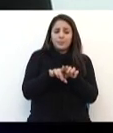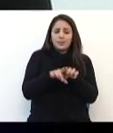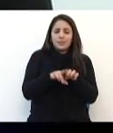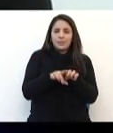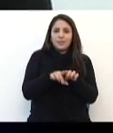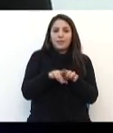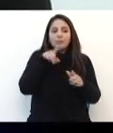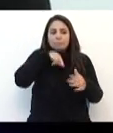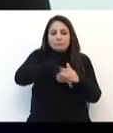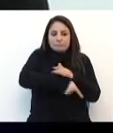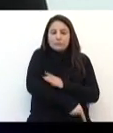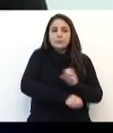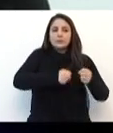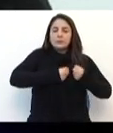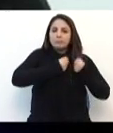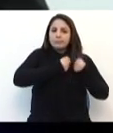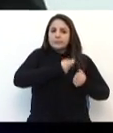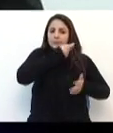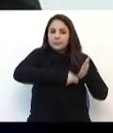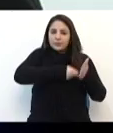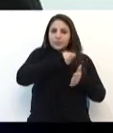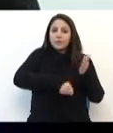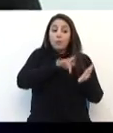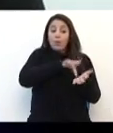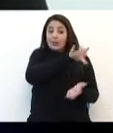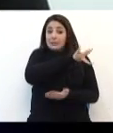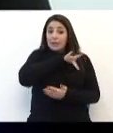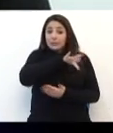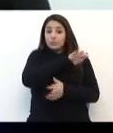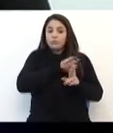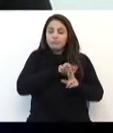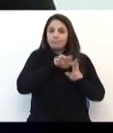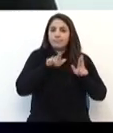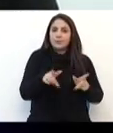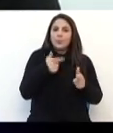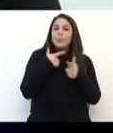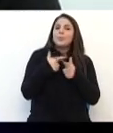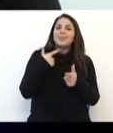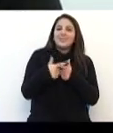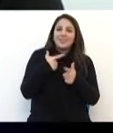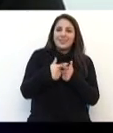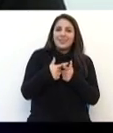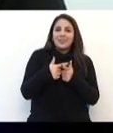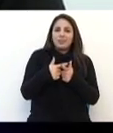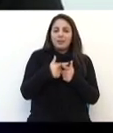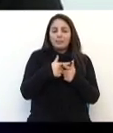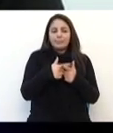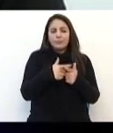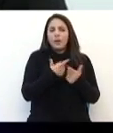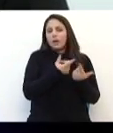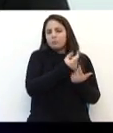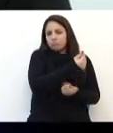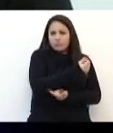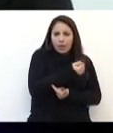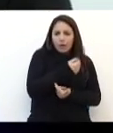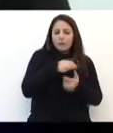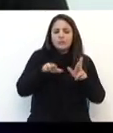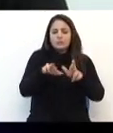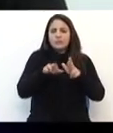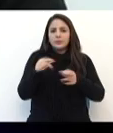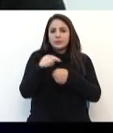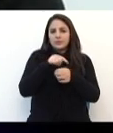eles são intensificados e com realidades distintas por classe social, enfim,